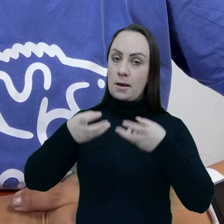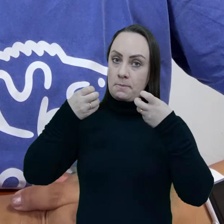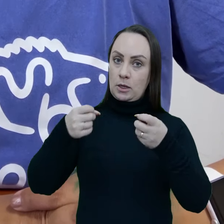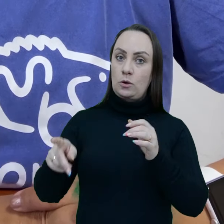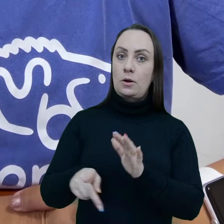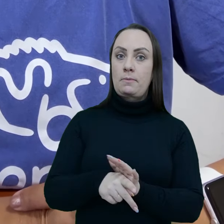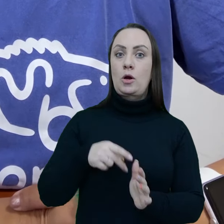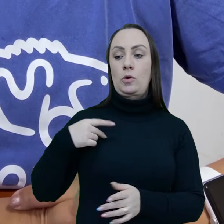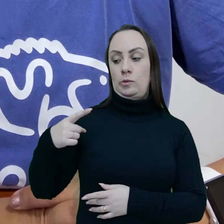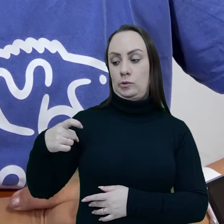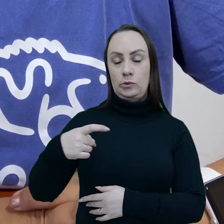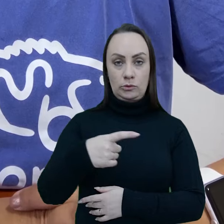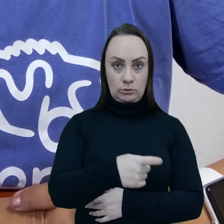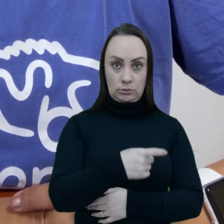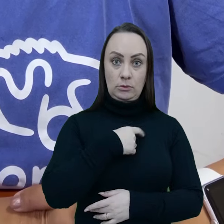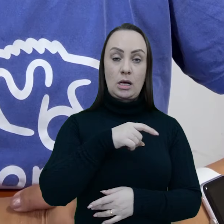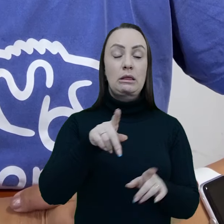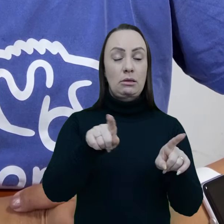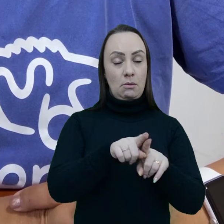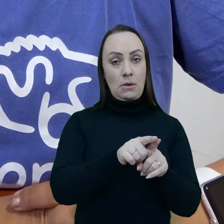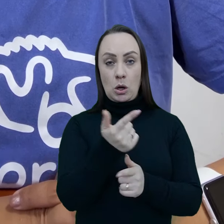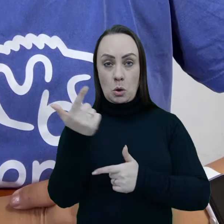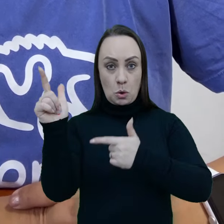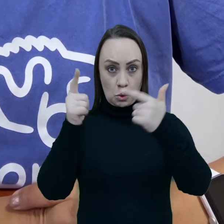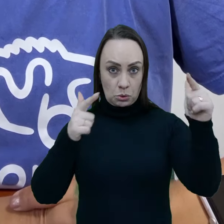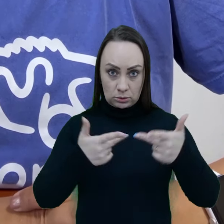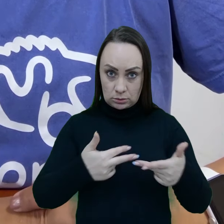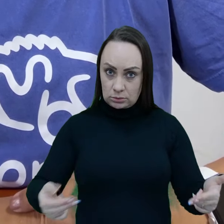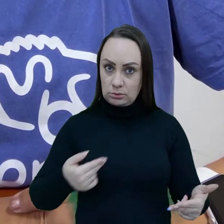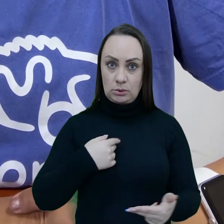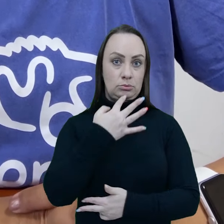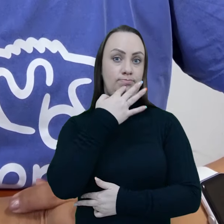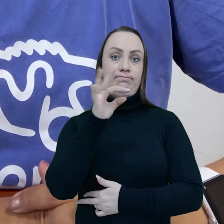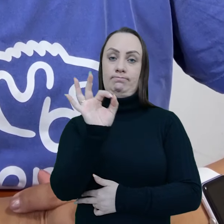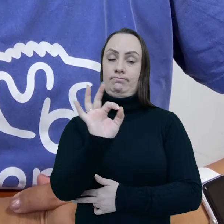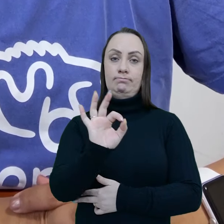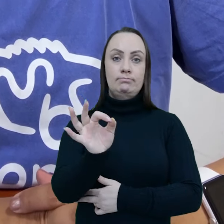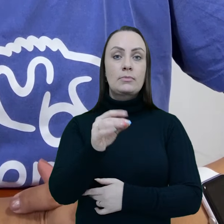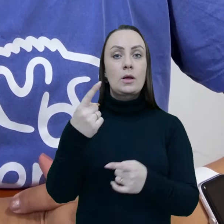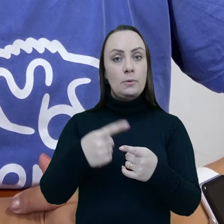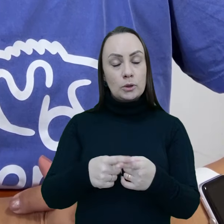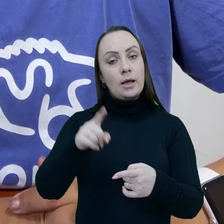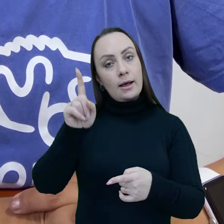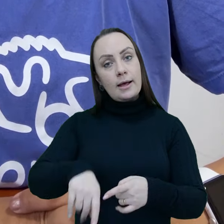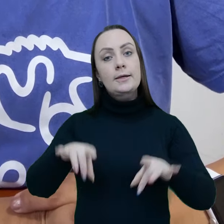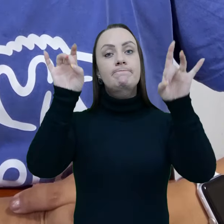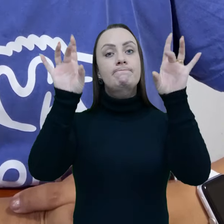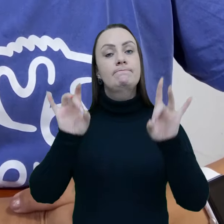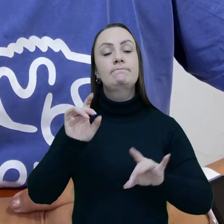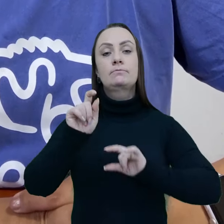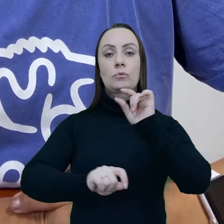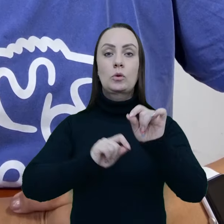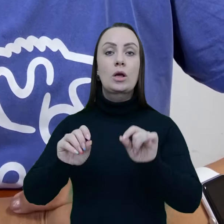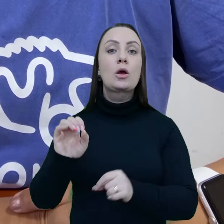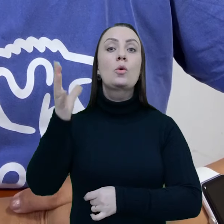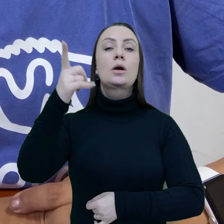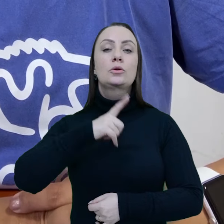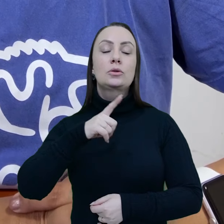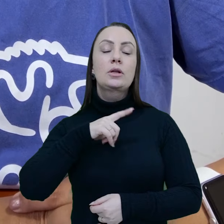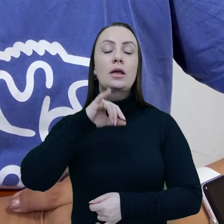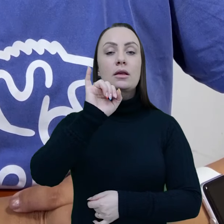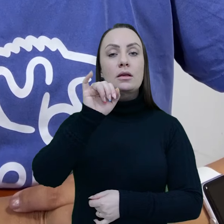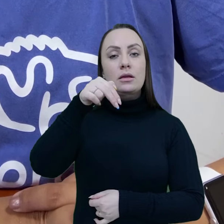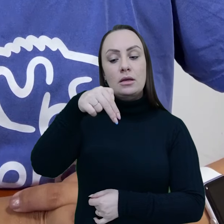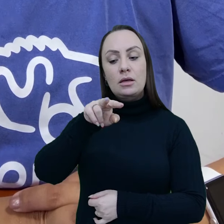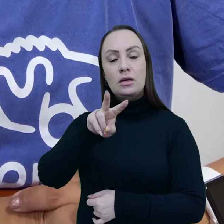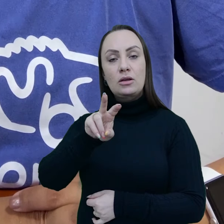danosa, uma vez que captura indivíduos, espécies que a gente ainda nem conhece, nem descreveu, especialmente quando se trata de